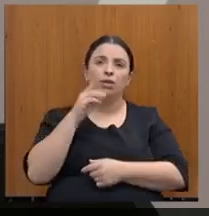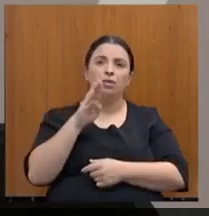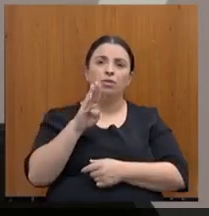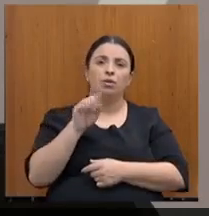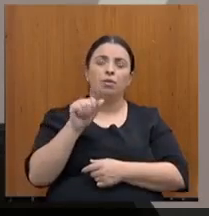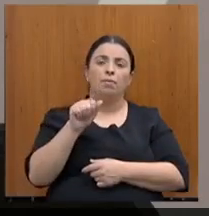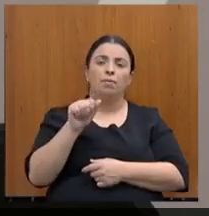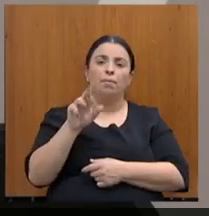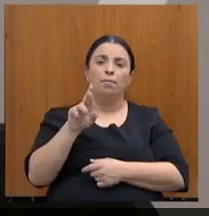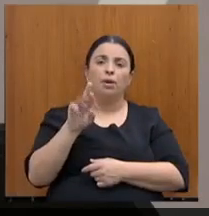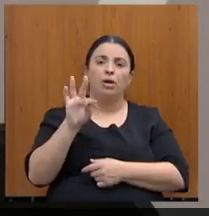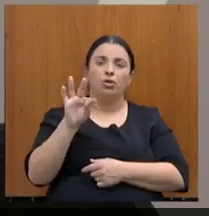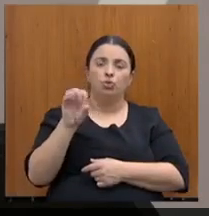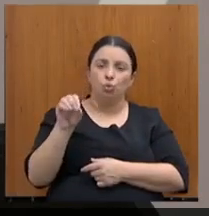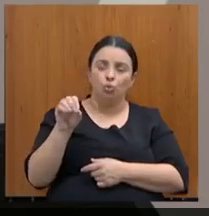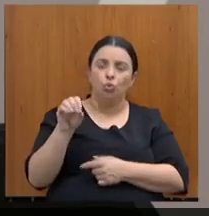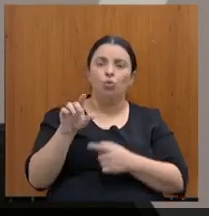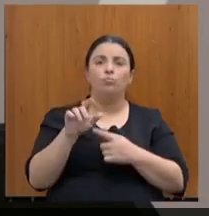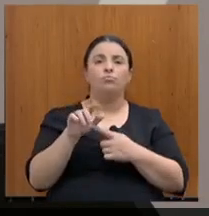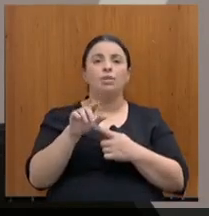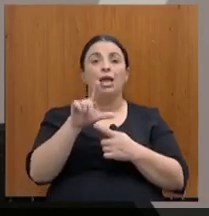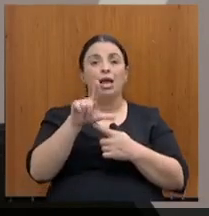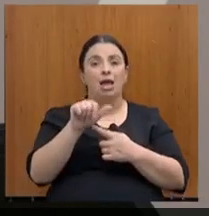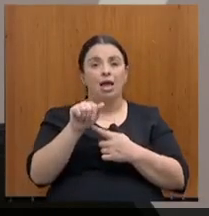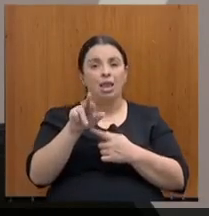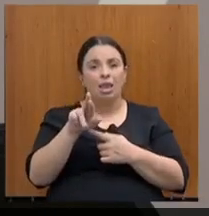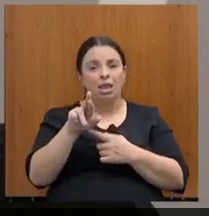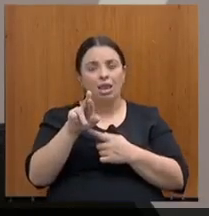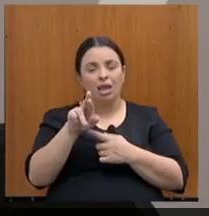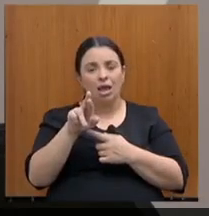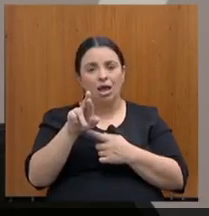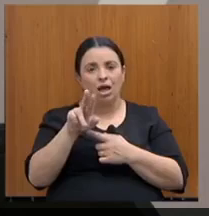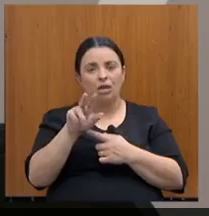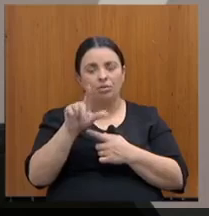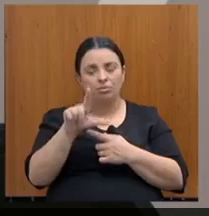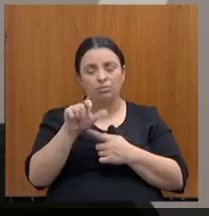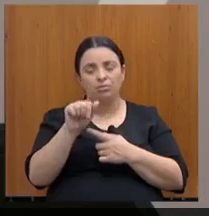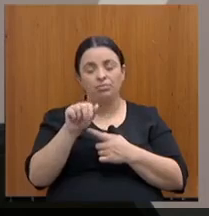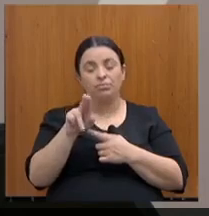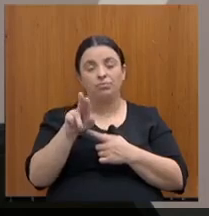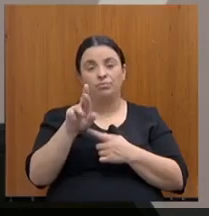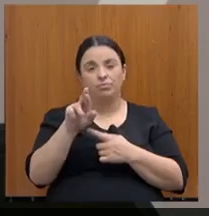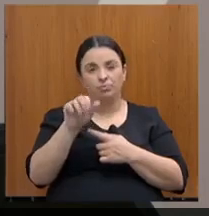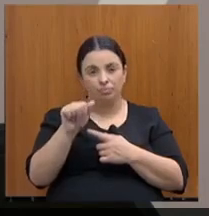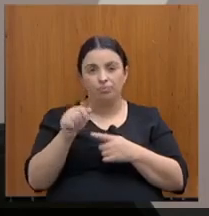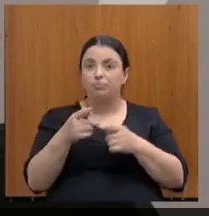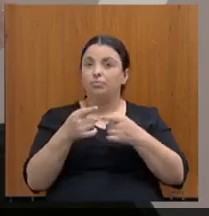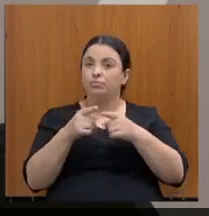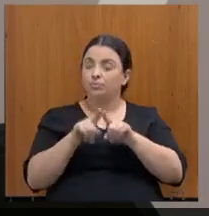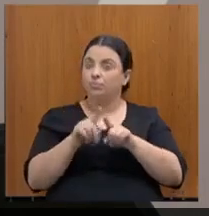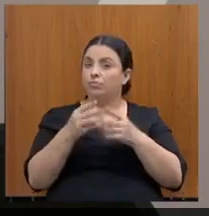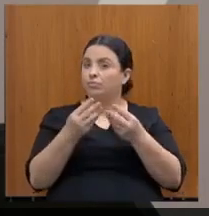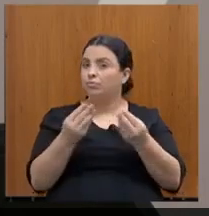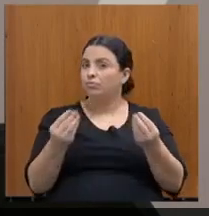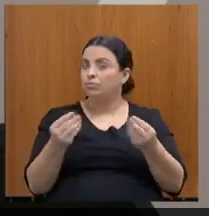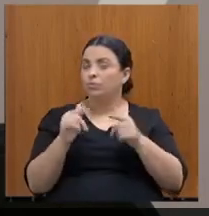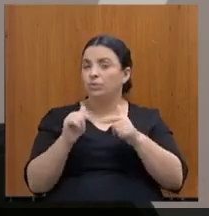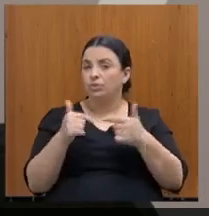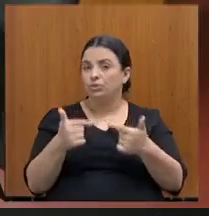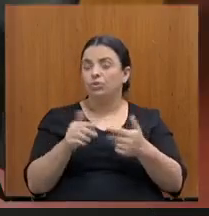colega deputada Laura, parceira em muitas ações, o deputado João